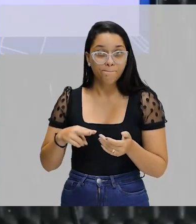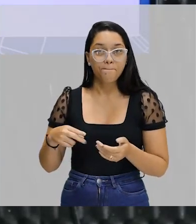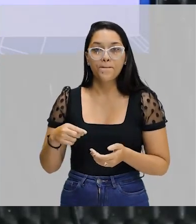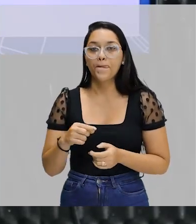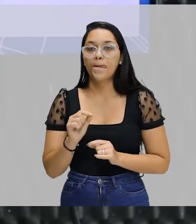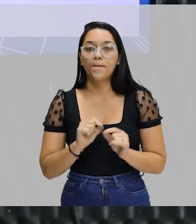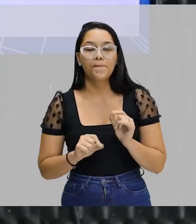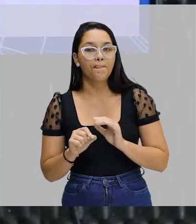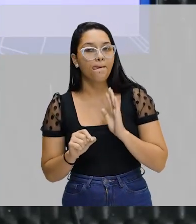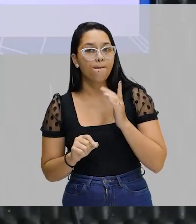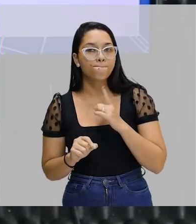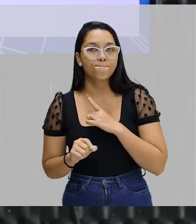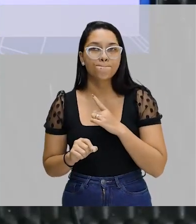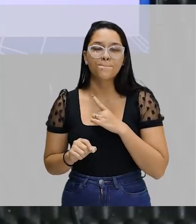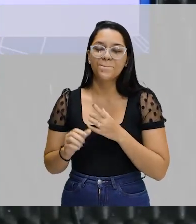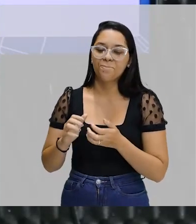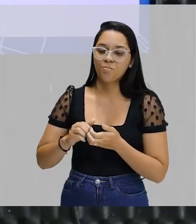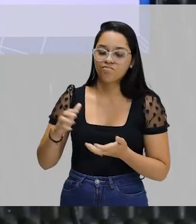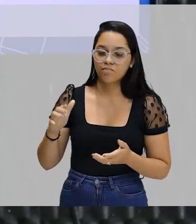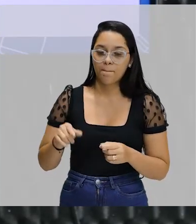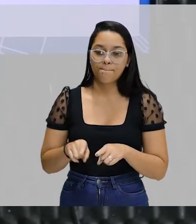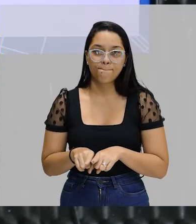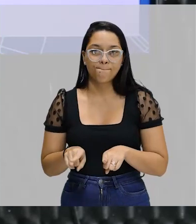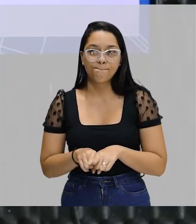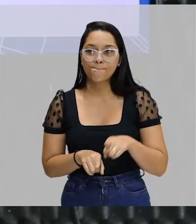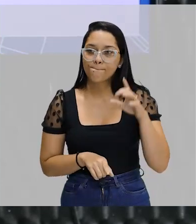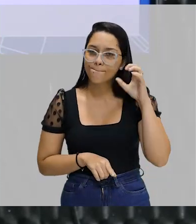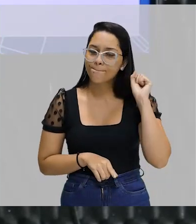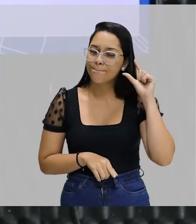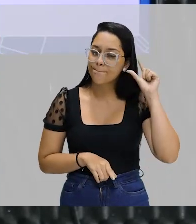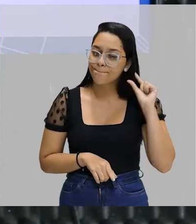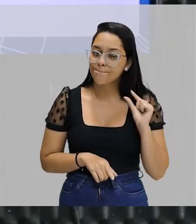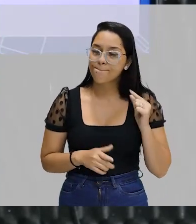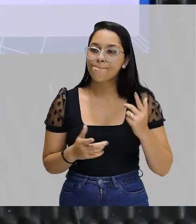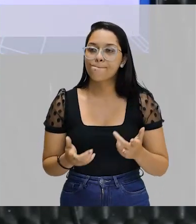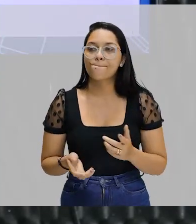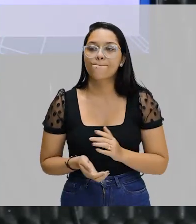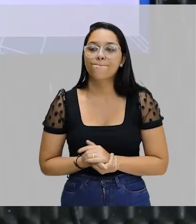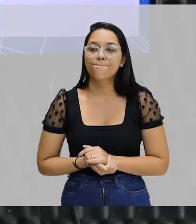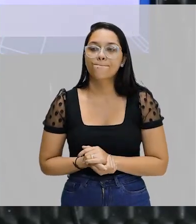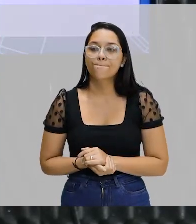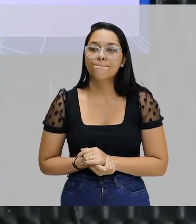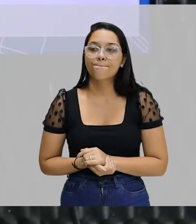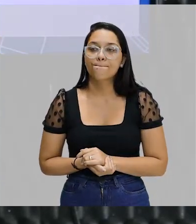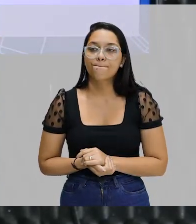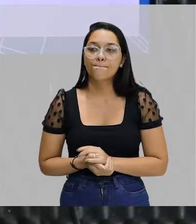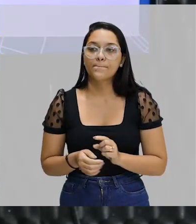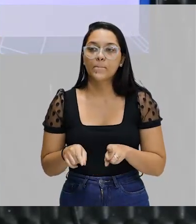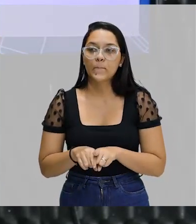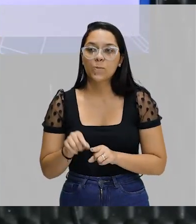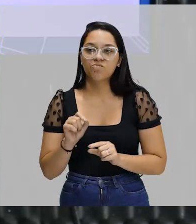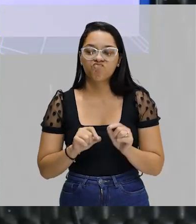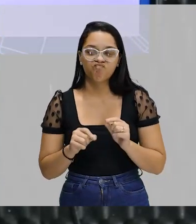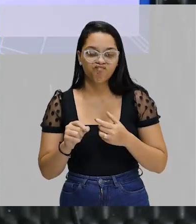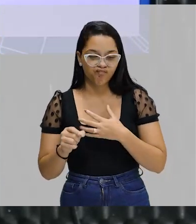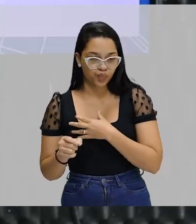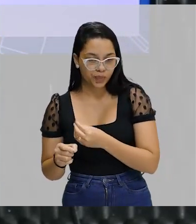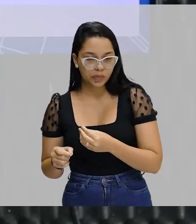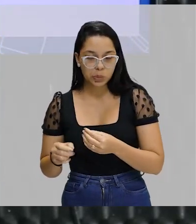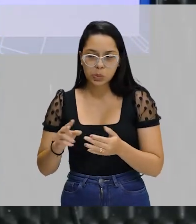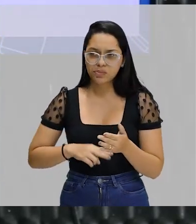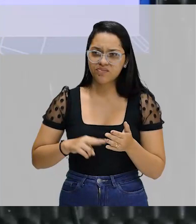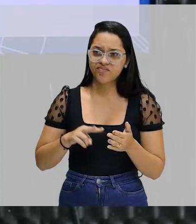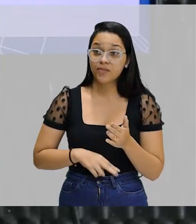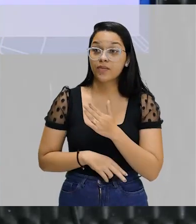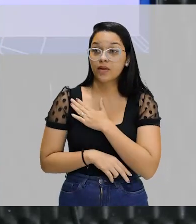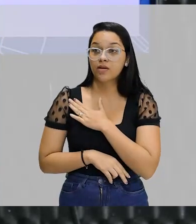ele, que já estava idoso, ouvia menos do que o normal, né? Que o natural. Aí ele dizia assim, minha filha, leia para